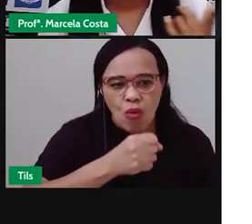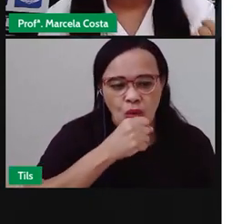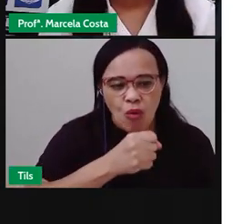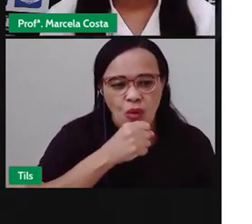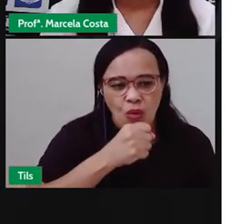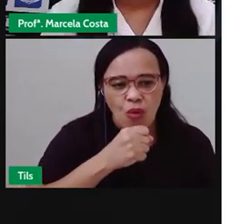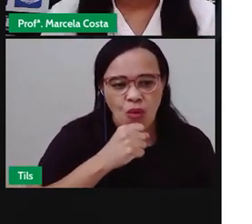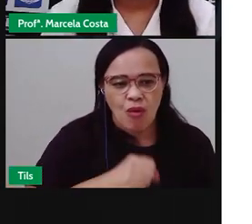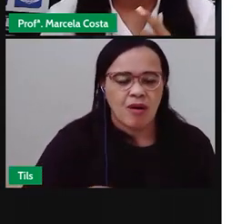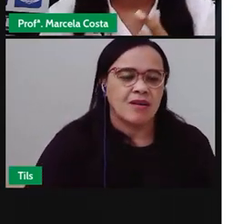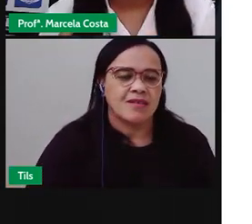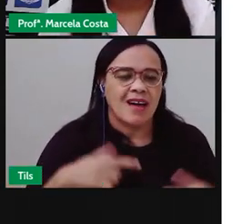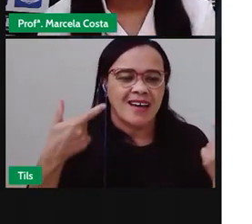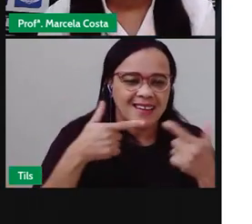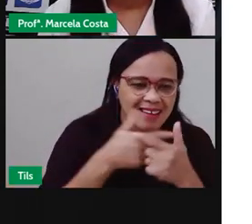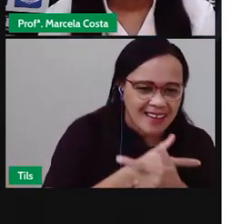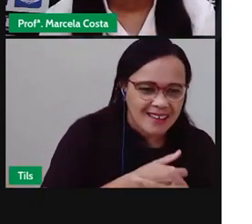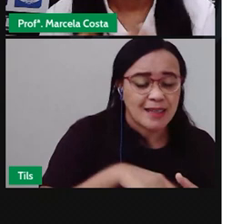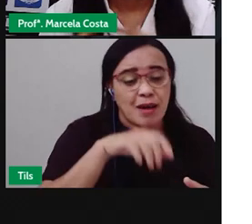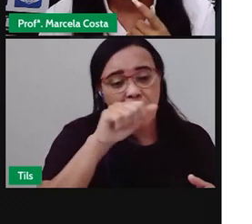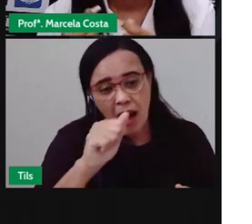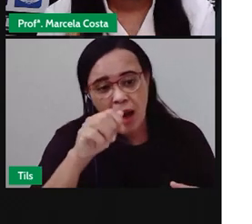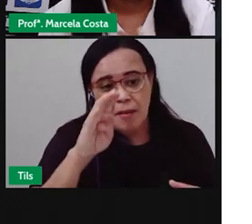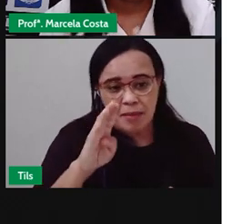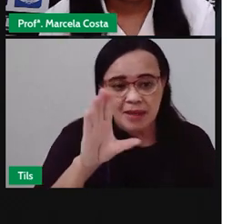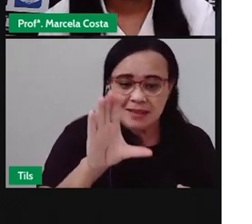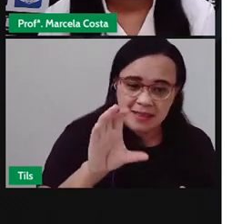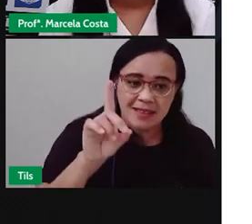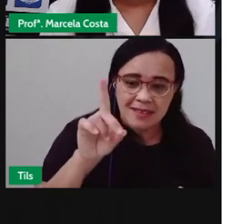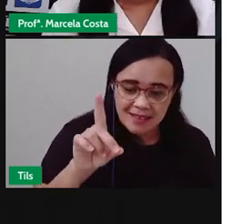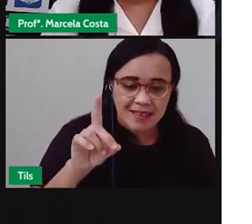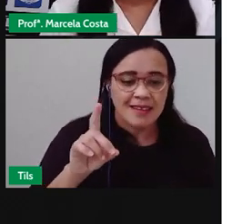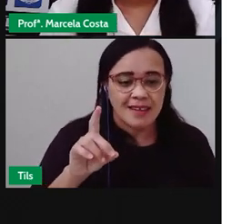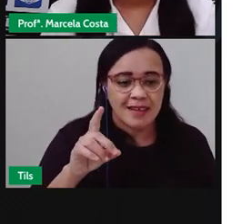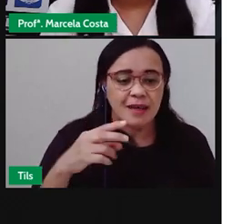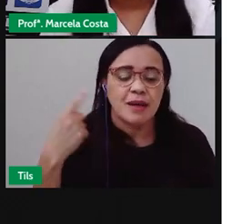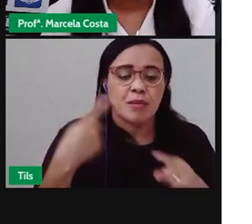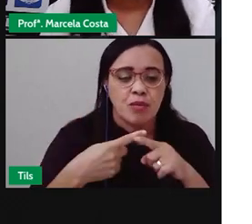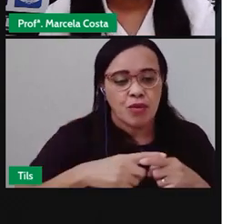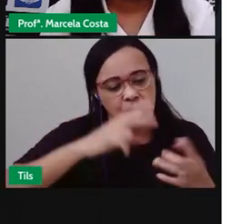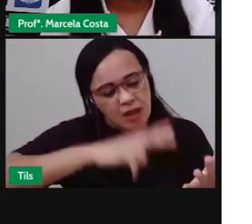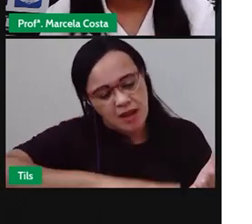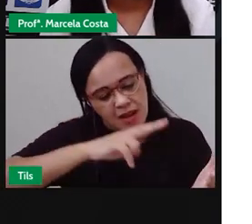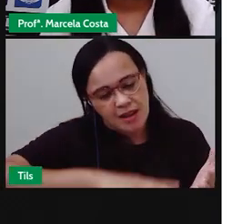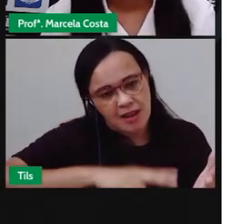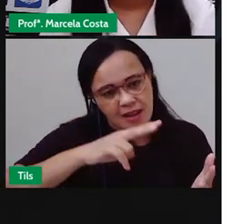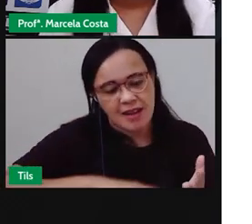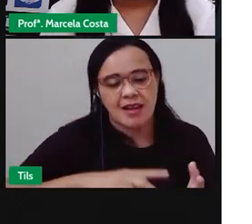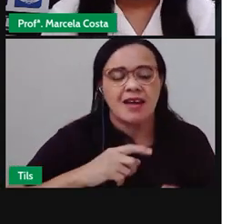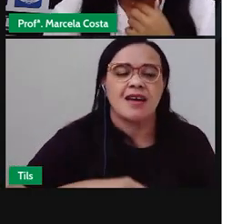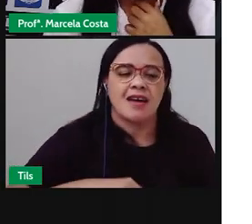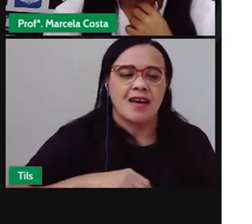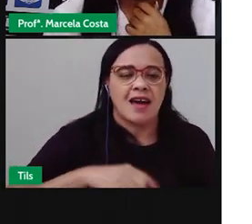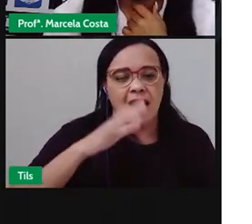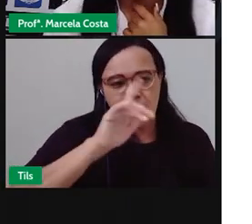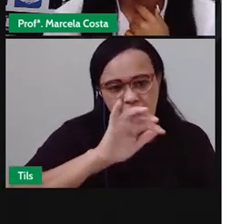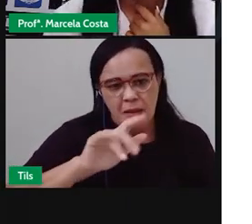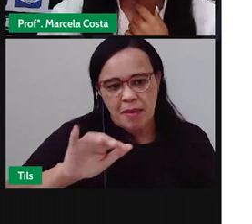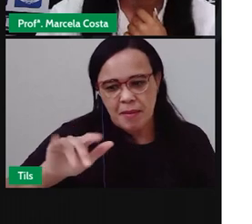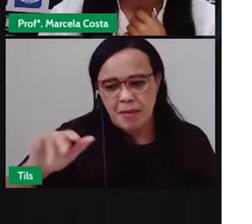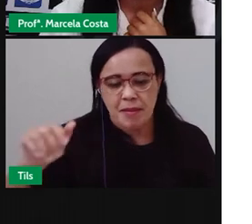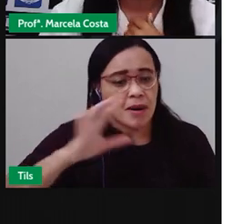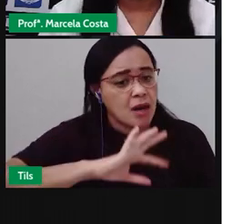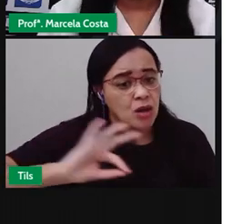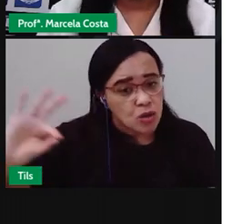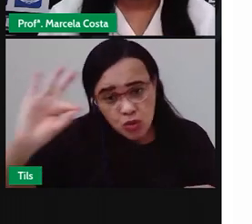A B C D D P Q R Tudo com essa